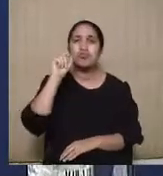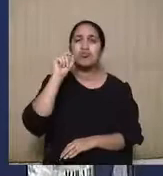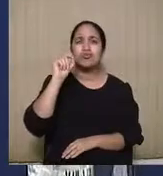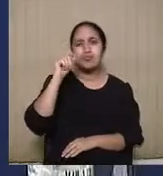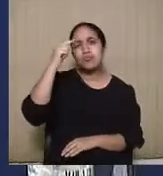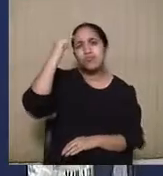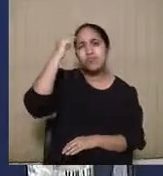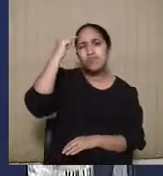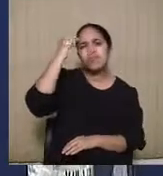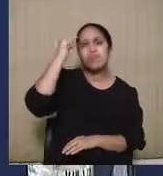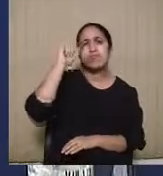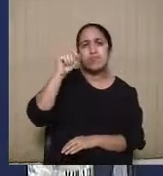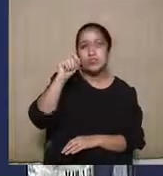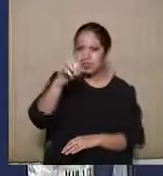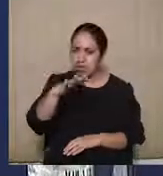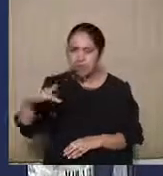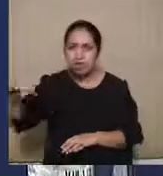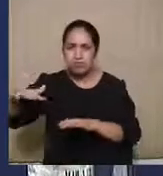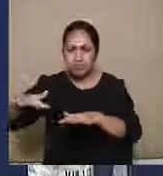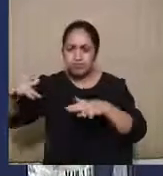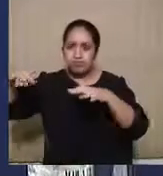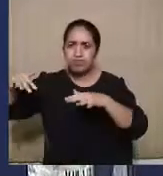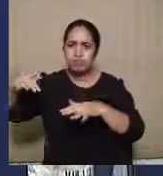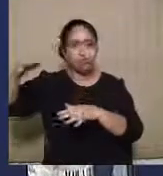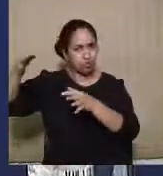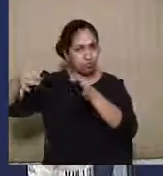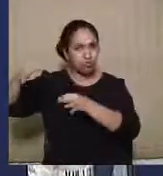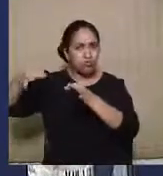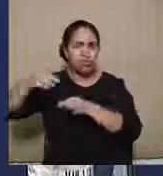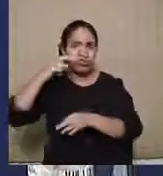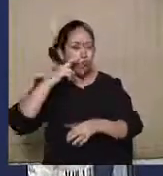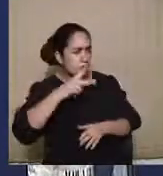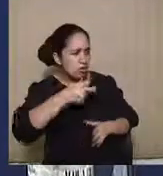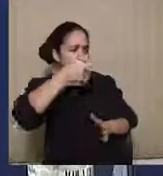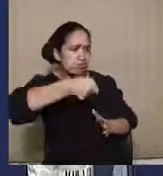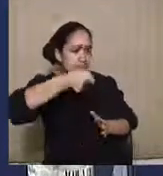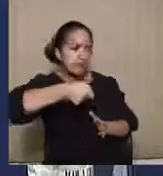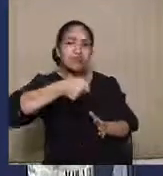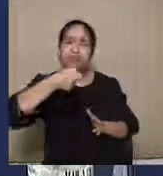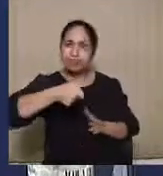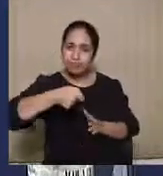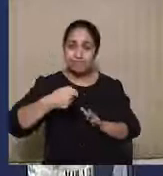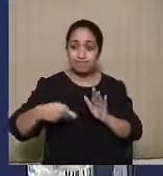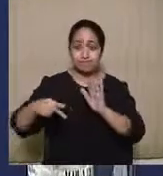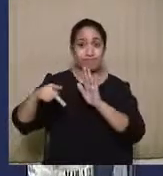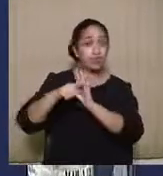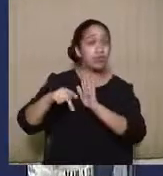de que os tribunais devem observar a rigidez e a solidez da sua própria